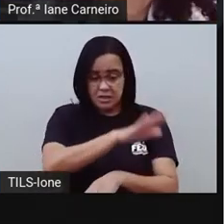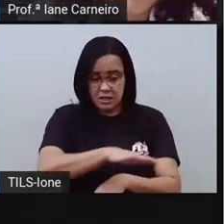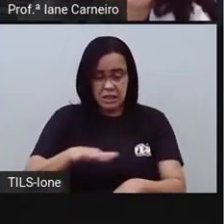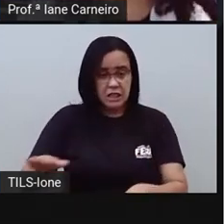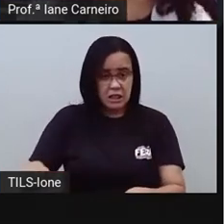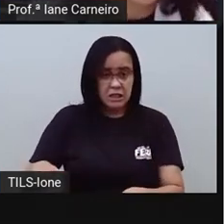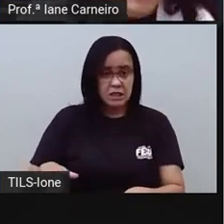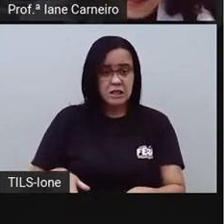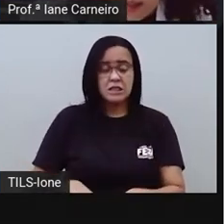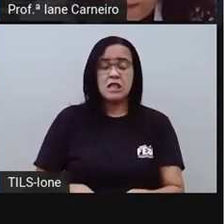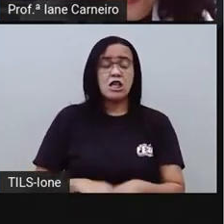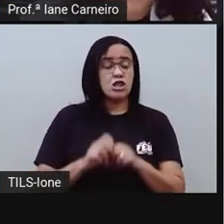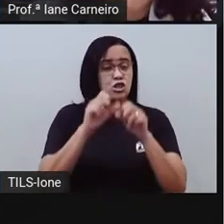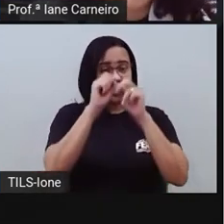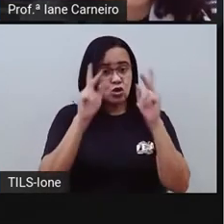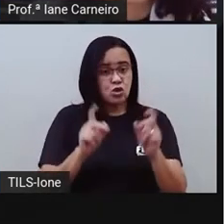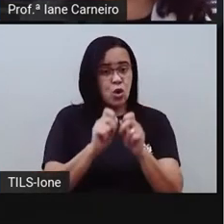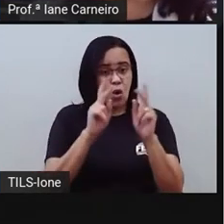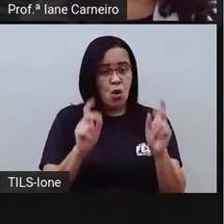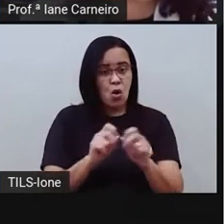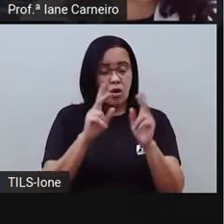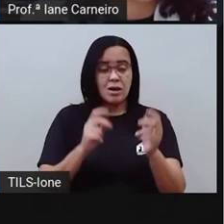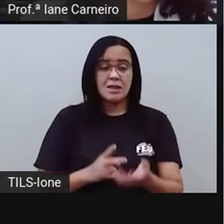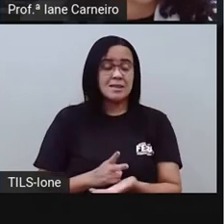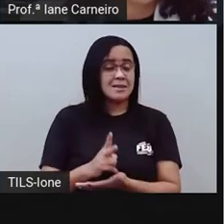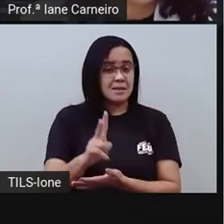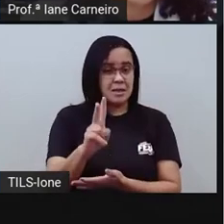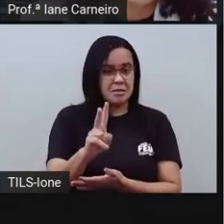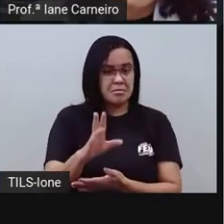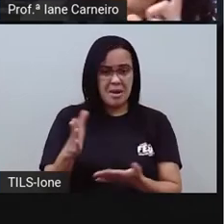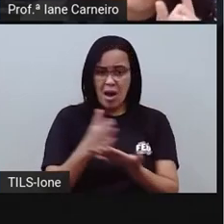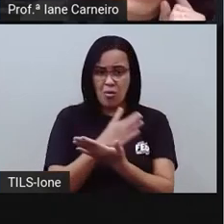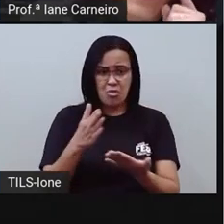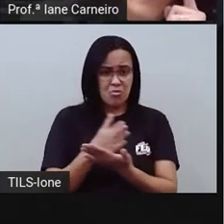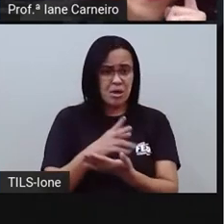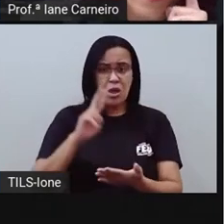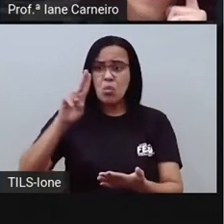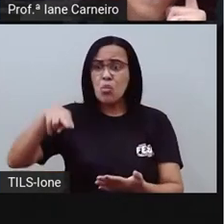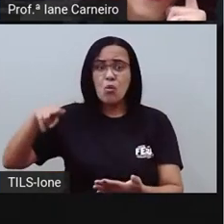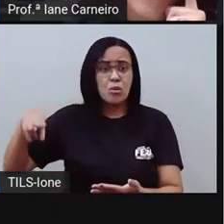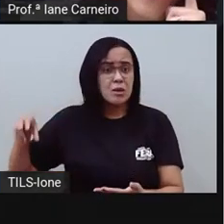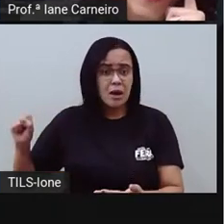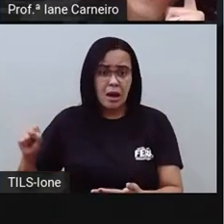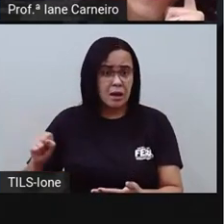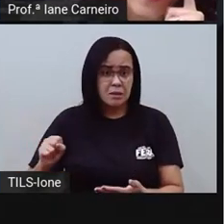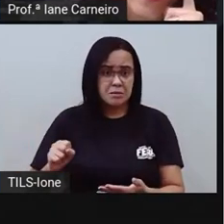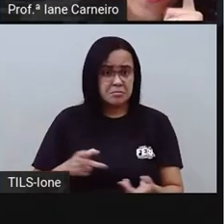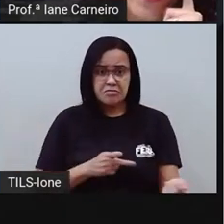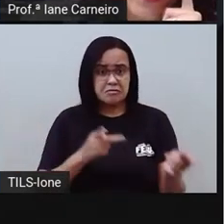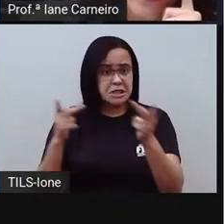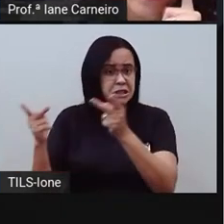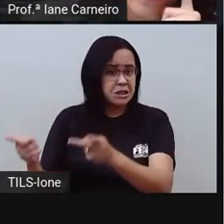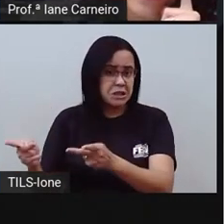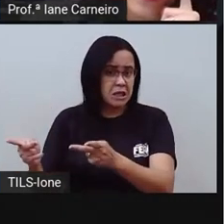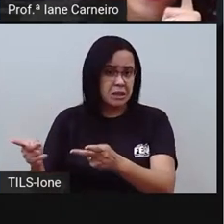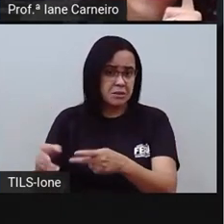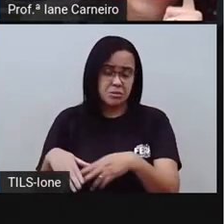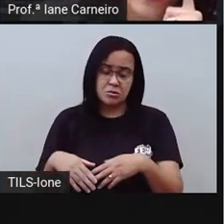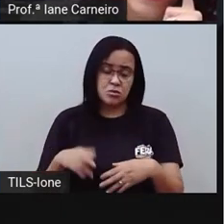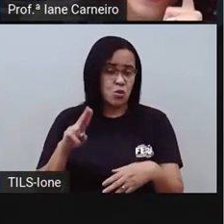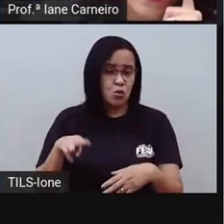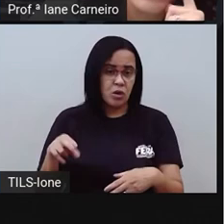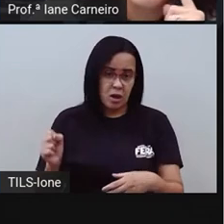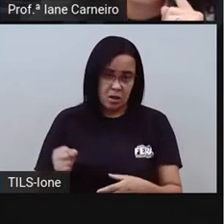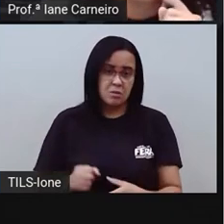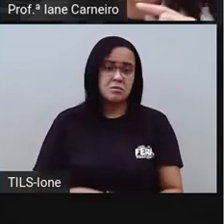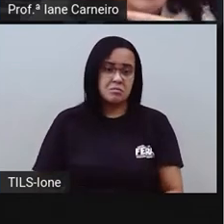desigualdade. E não pode acontecer. Outra coisa, ó. Preconceito com os idosos, né? Então, a